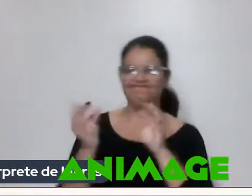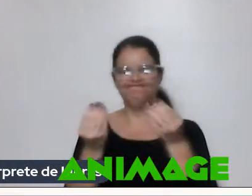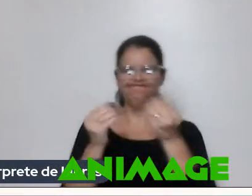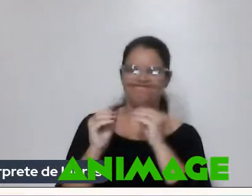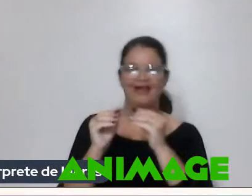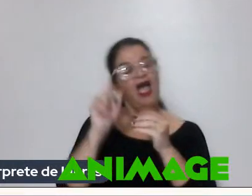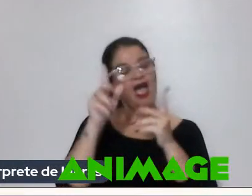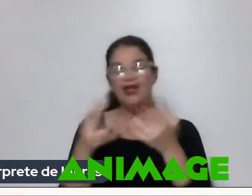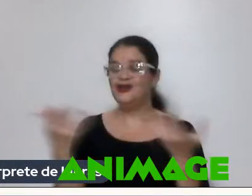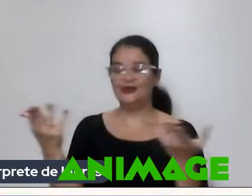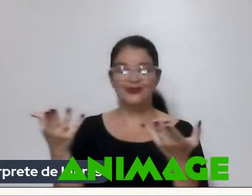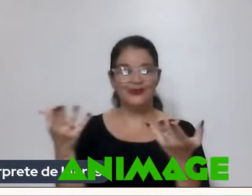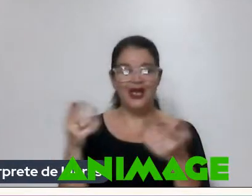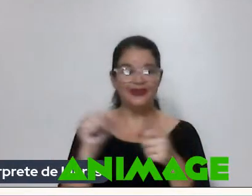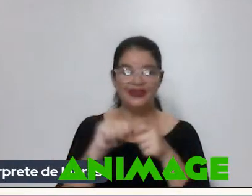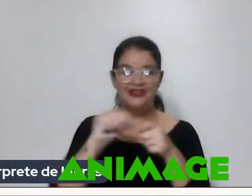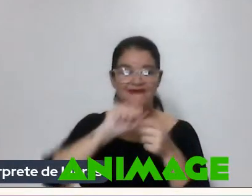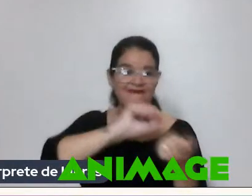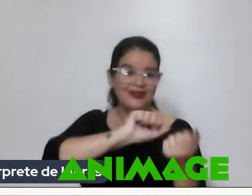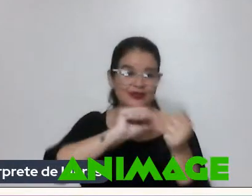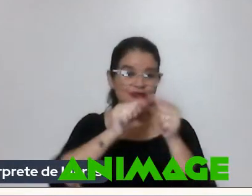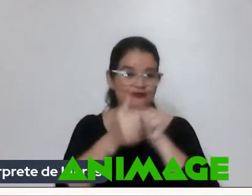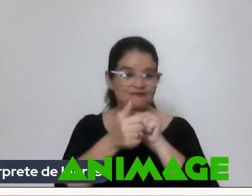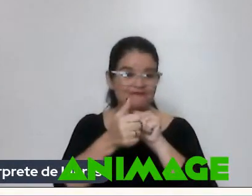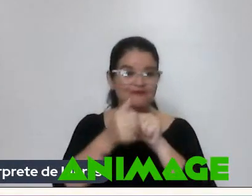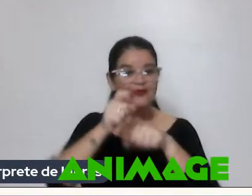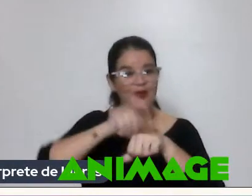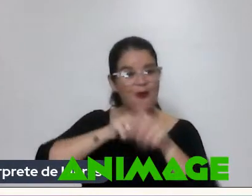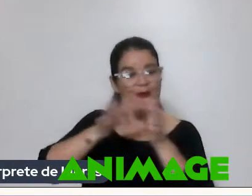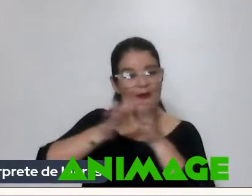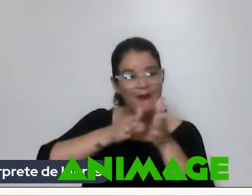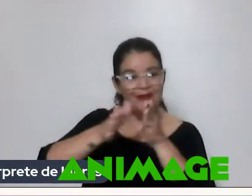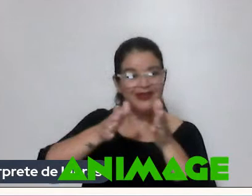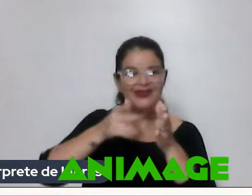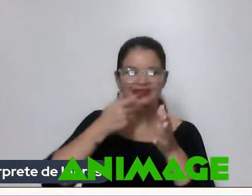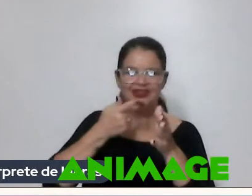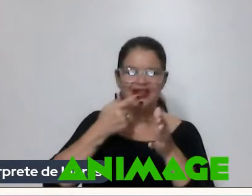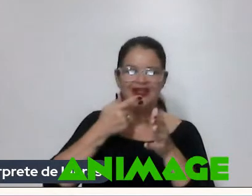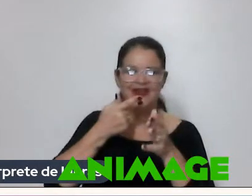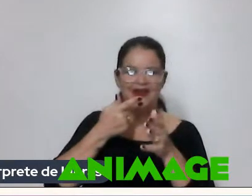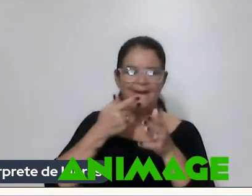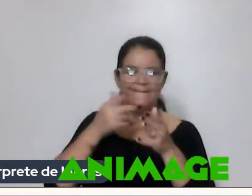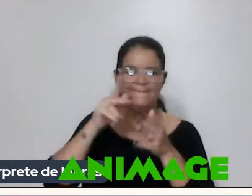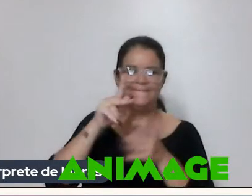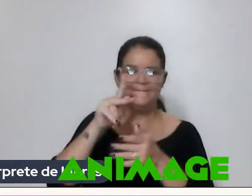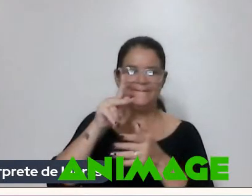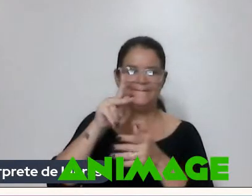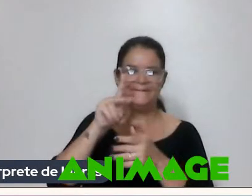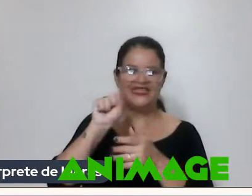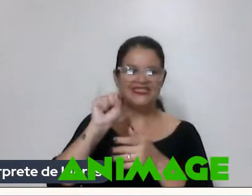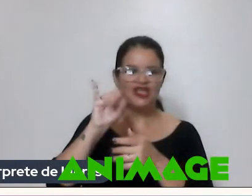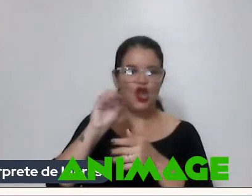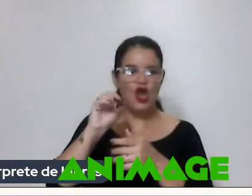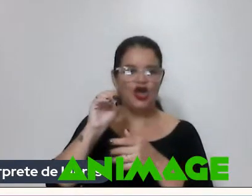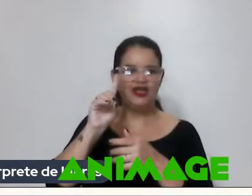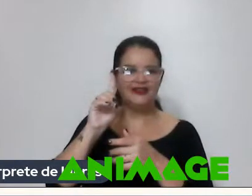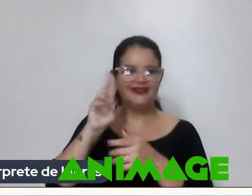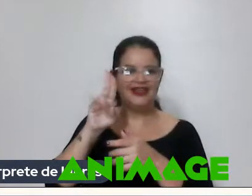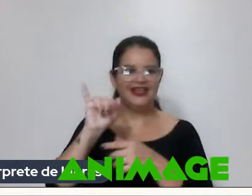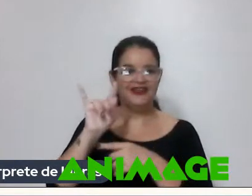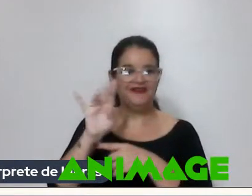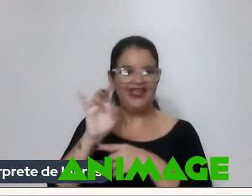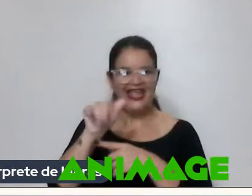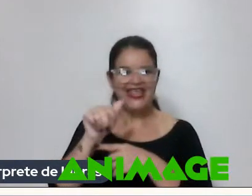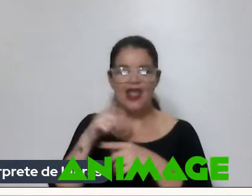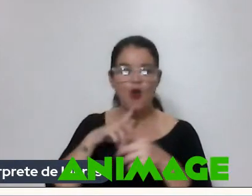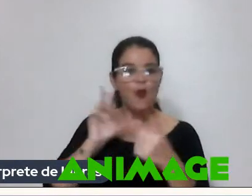é isso Assim A gente fez um Tem um momento No filme Que a gente chama De psicotrip Que é um Que é é muito